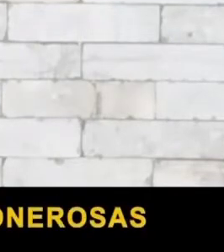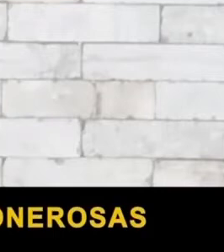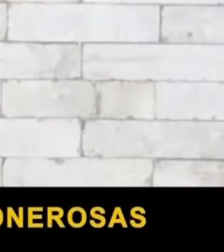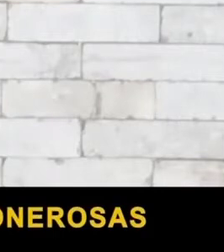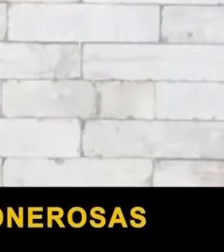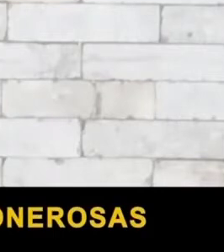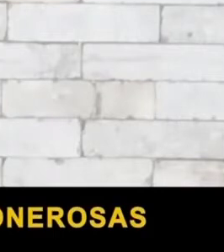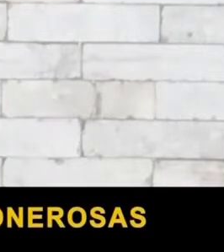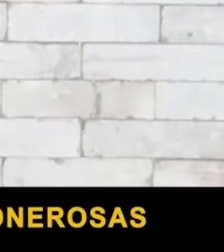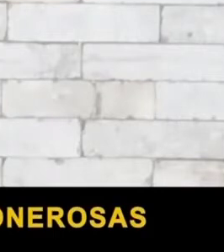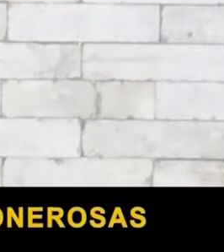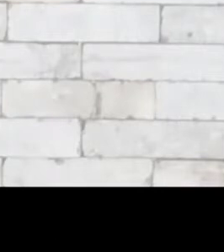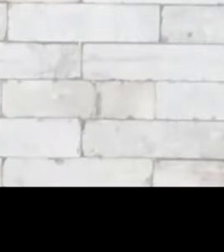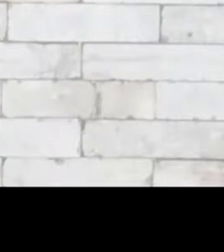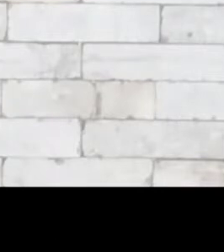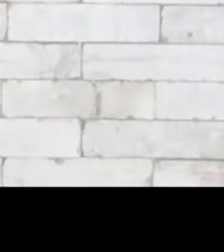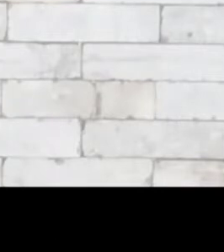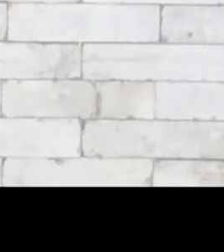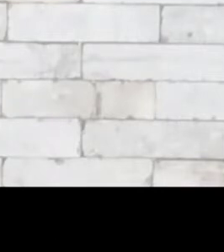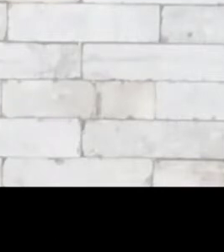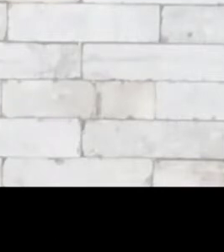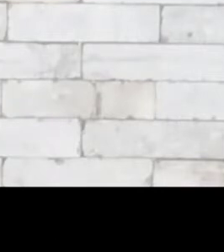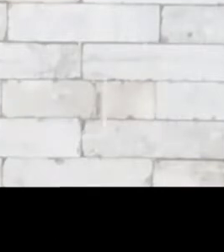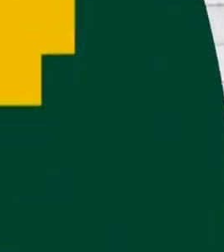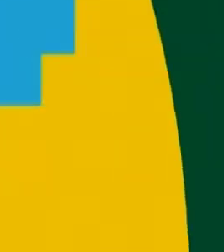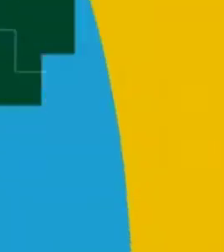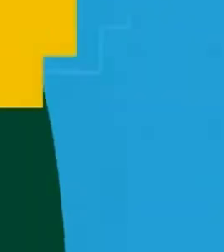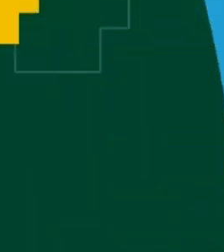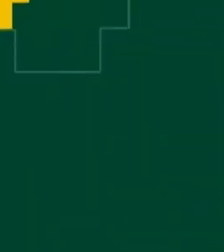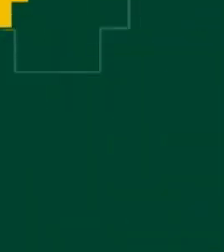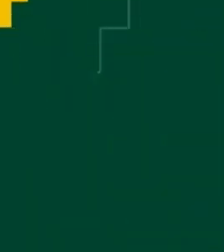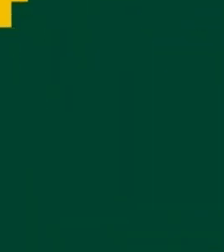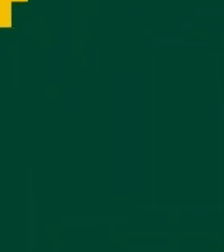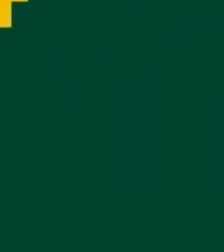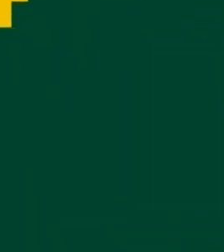estes recursos nas outorgas onerosas com o setor imobiliário